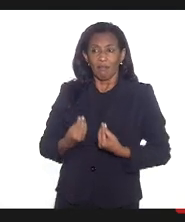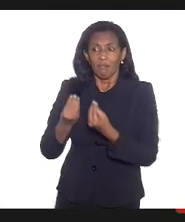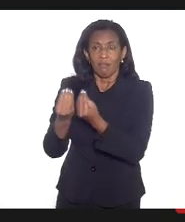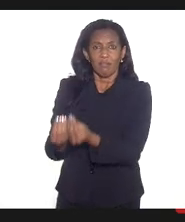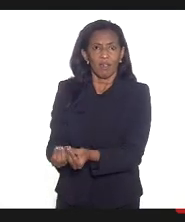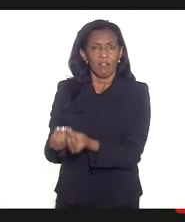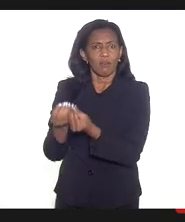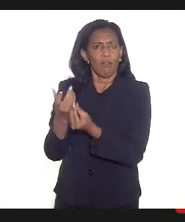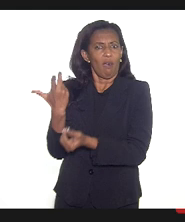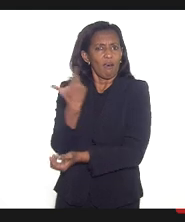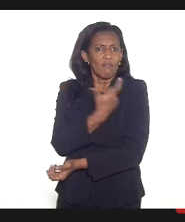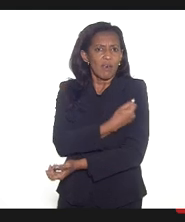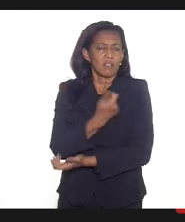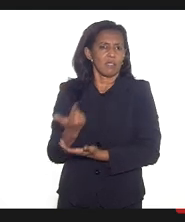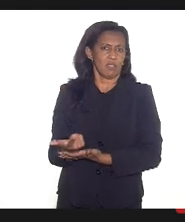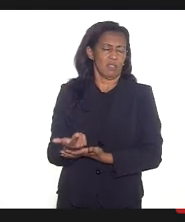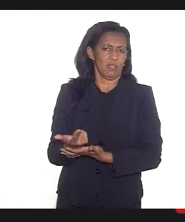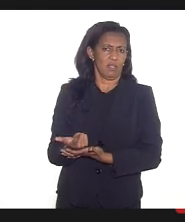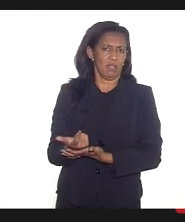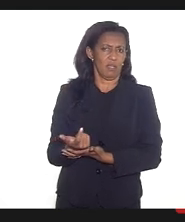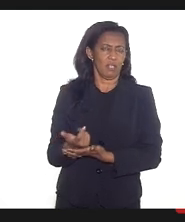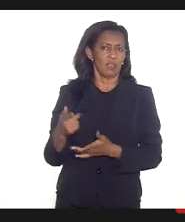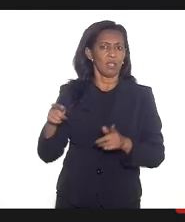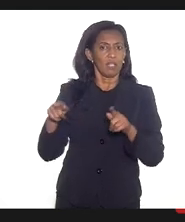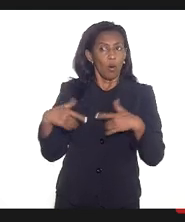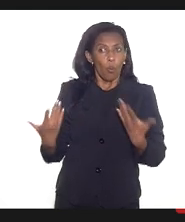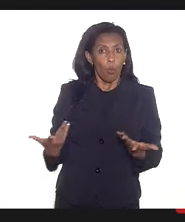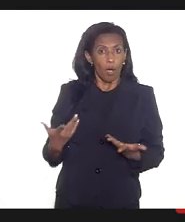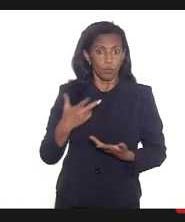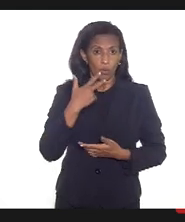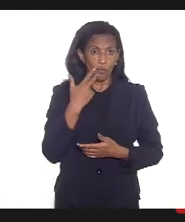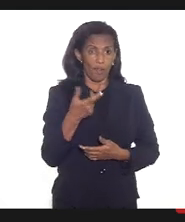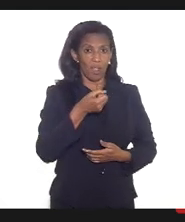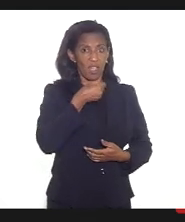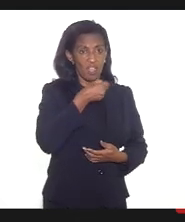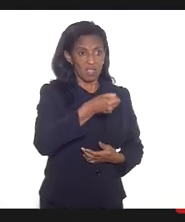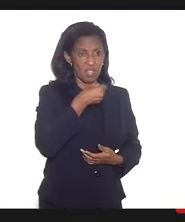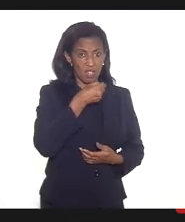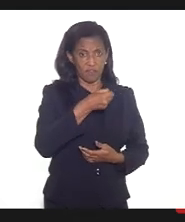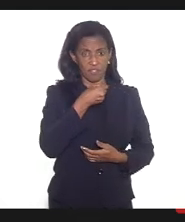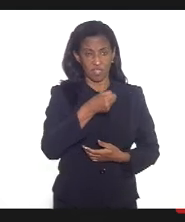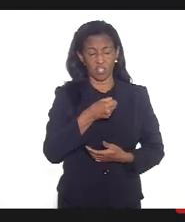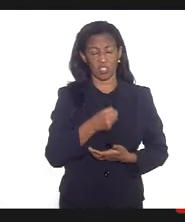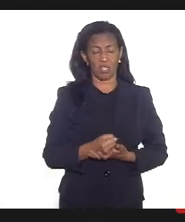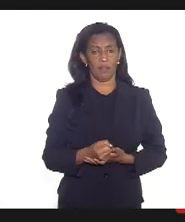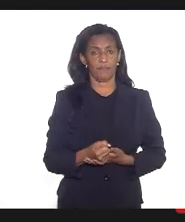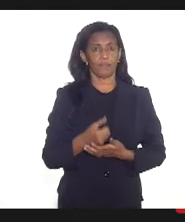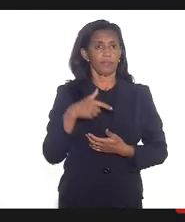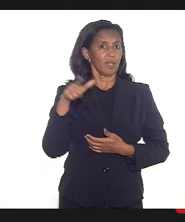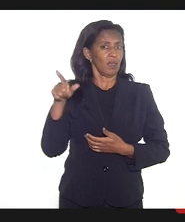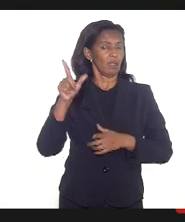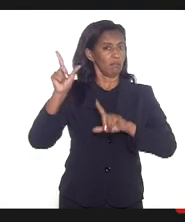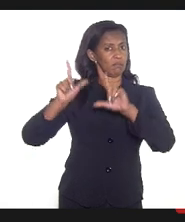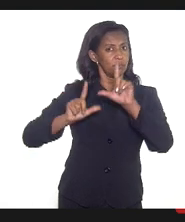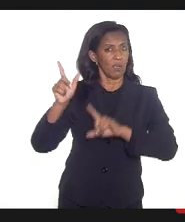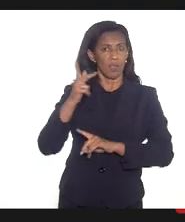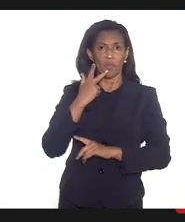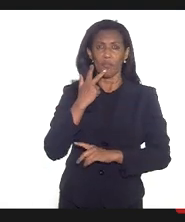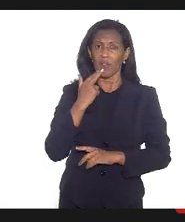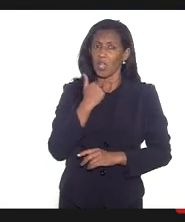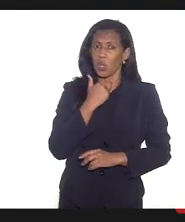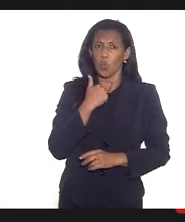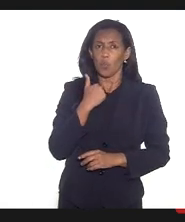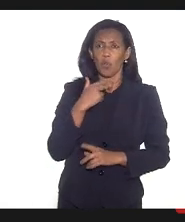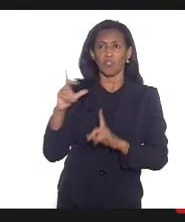as vacinas às gestantes hipoérperas. Quando eu dei a entrevista para essa reportagem da Crescer, eu disse, não pode falar em baixa